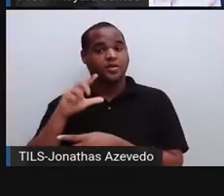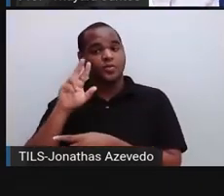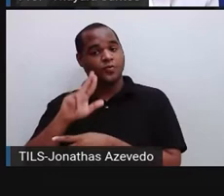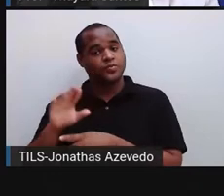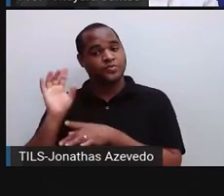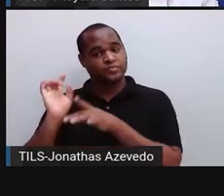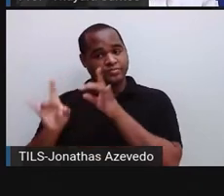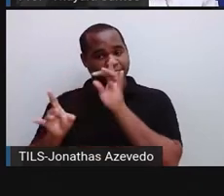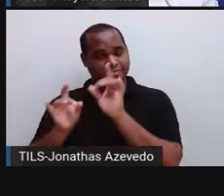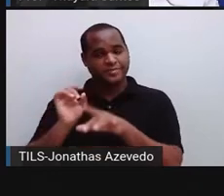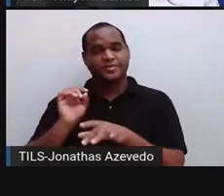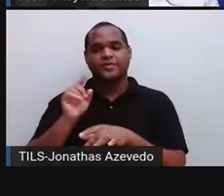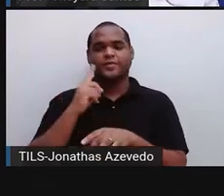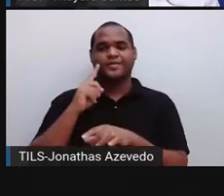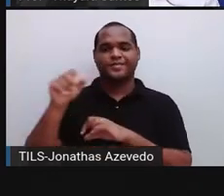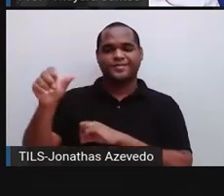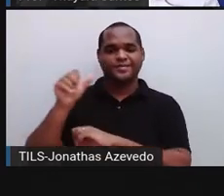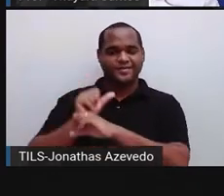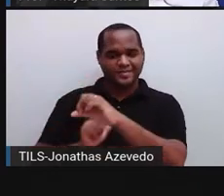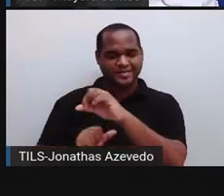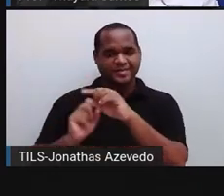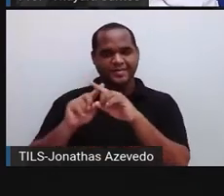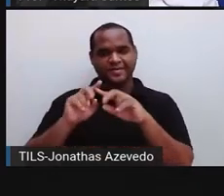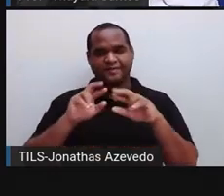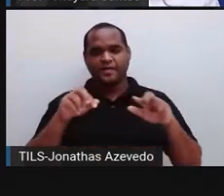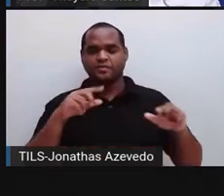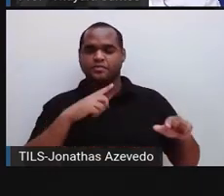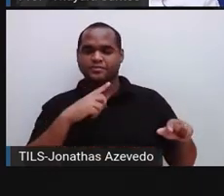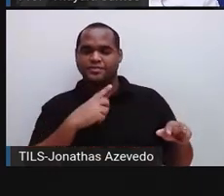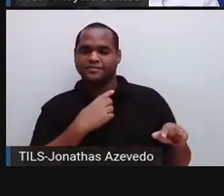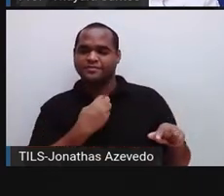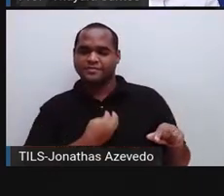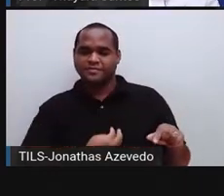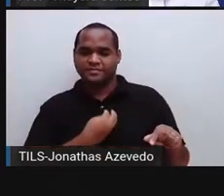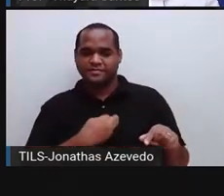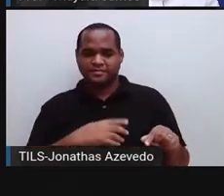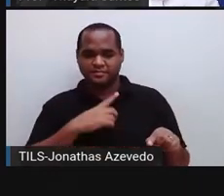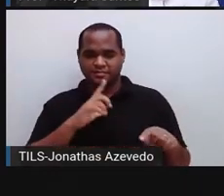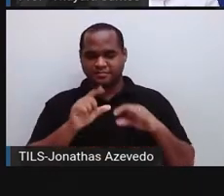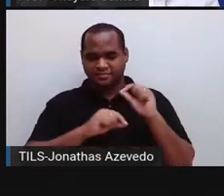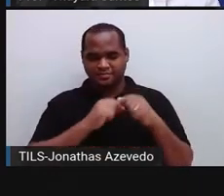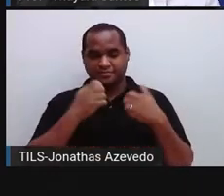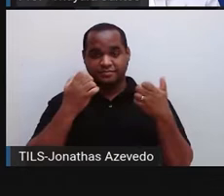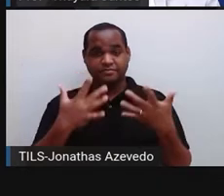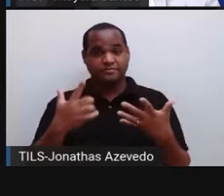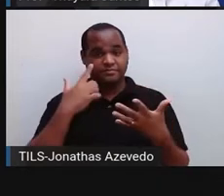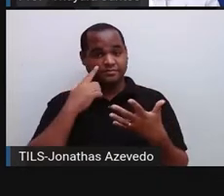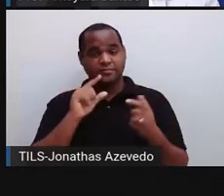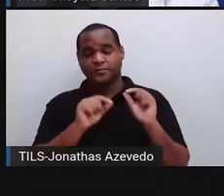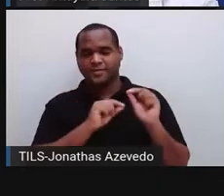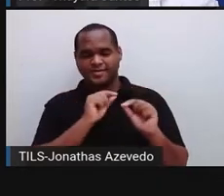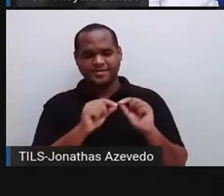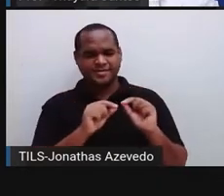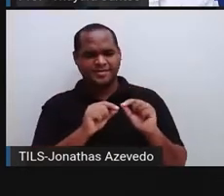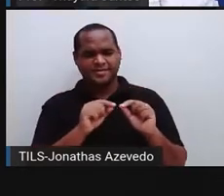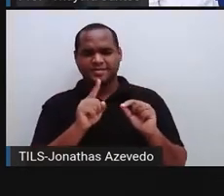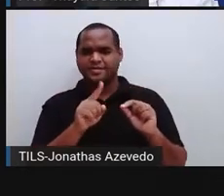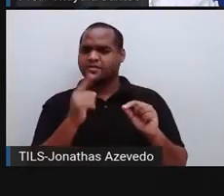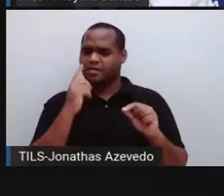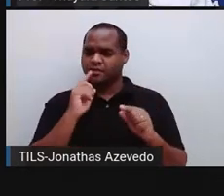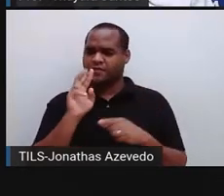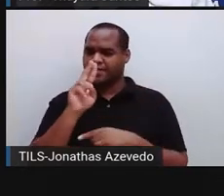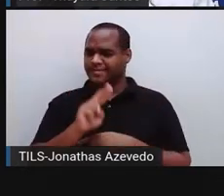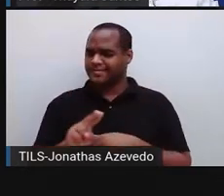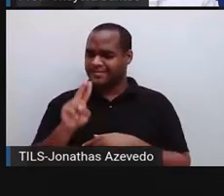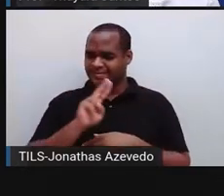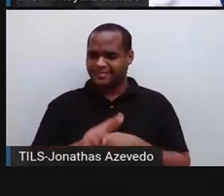a segunda lei é a lei da transmissão dos caracteres adquiridos. A lei do uso e desuso dizia o seguinte, que toda vez que você usa muito